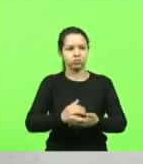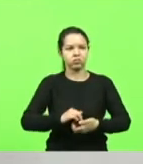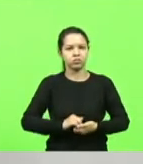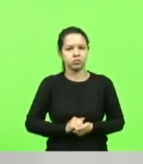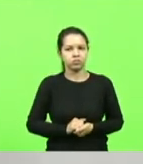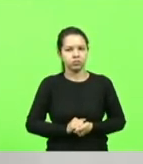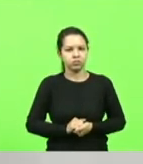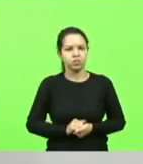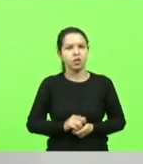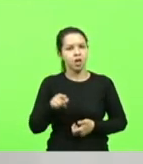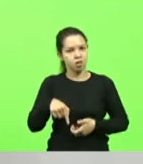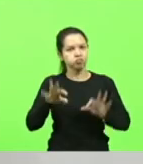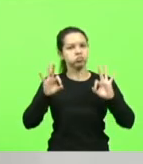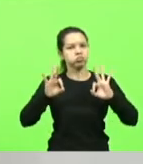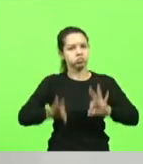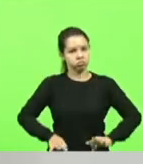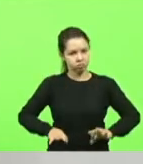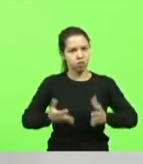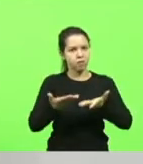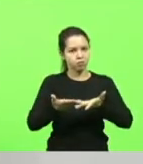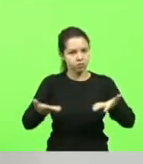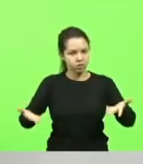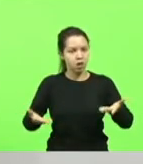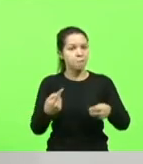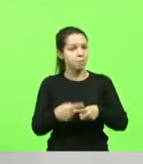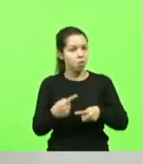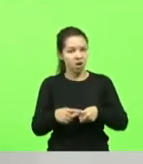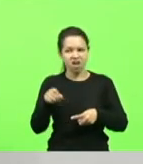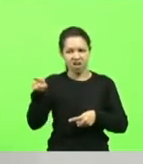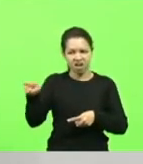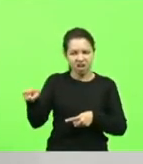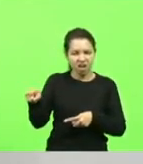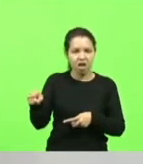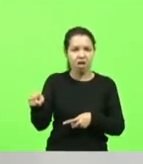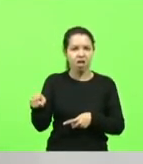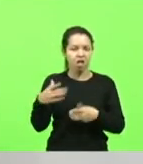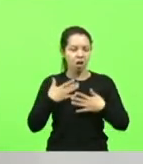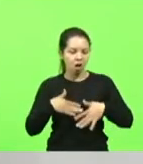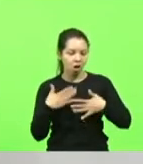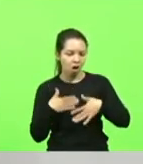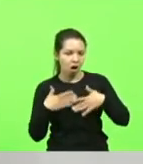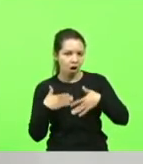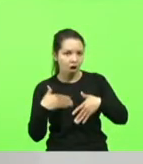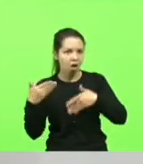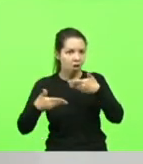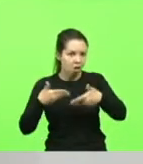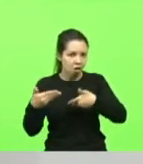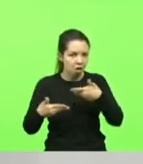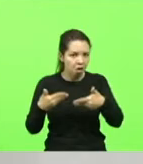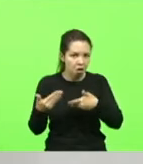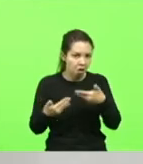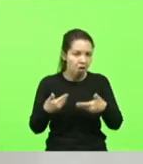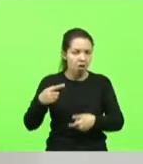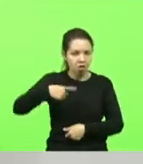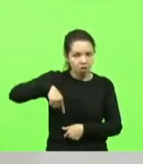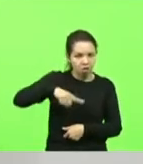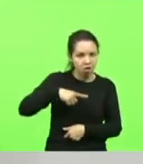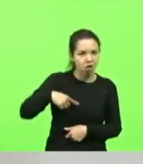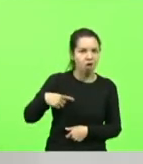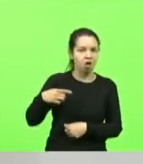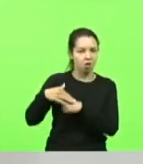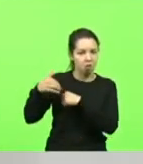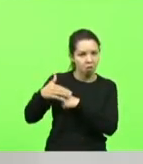Isso é uma certeza que eu dou para vocês. Porque Ele também não vai ter piedade da gente. Não vai ter misericórdia. Quando você vê alguém